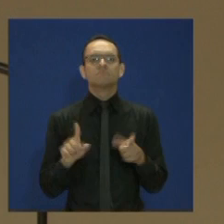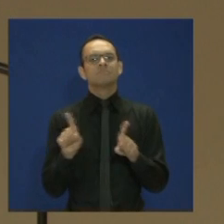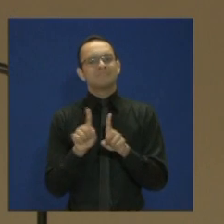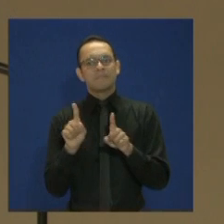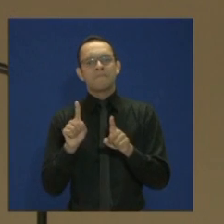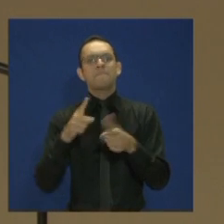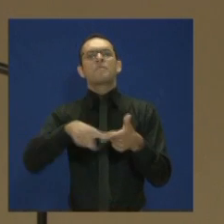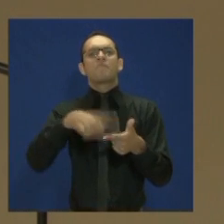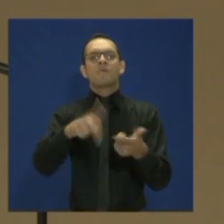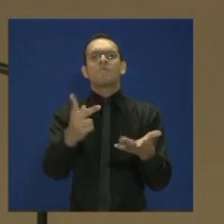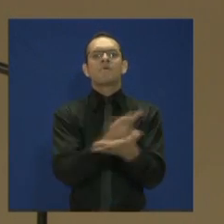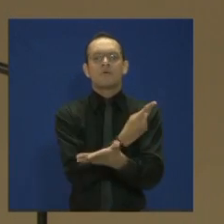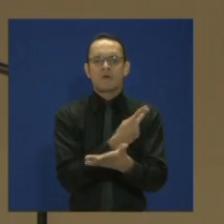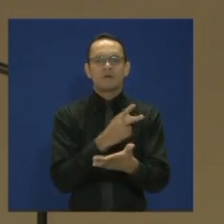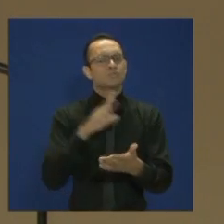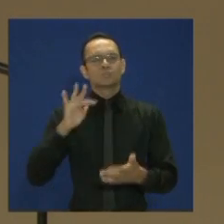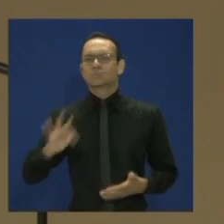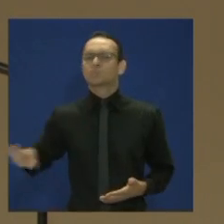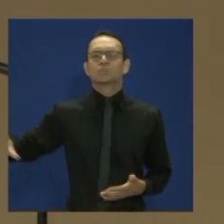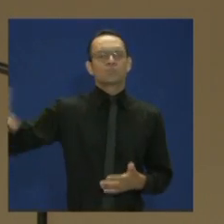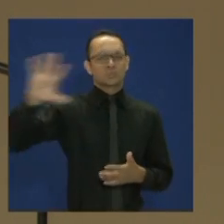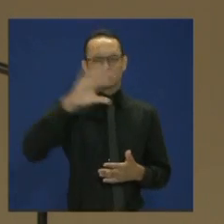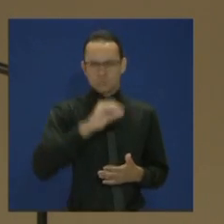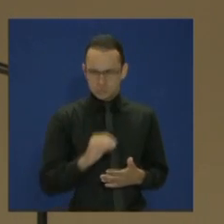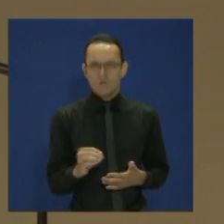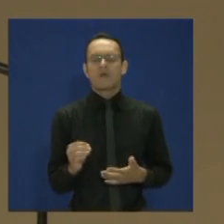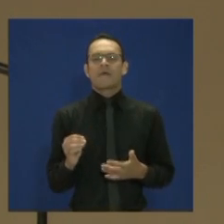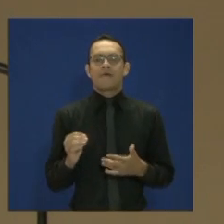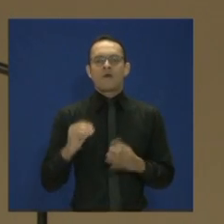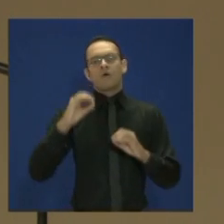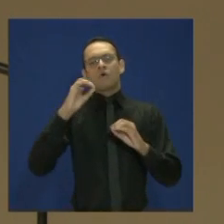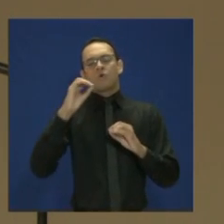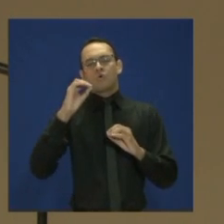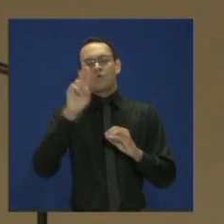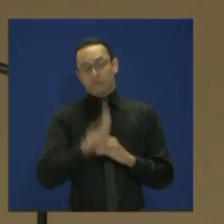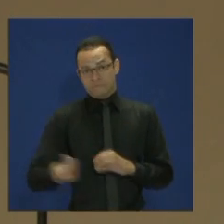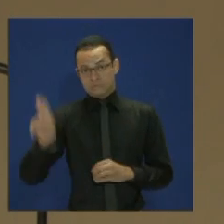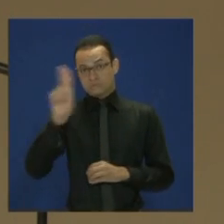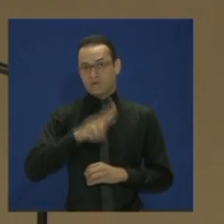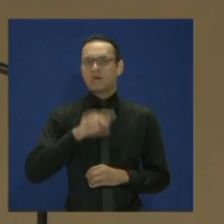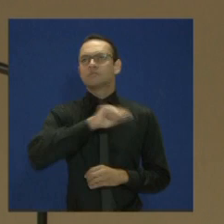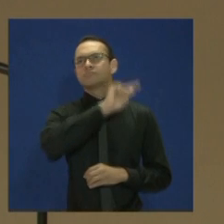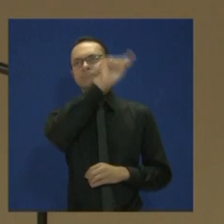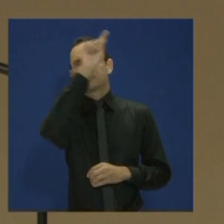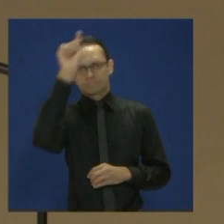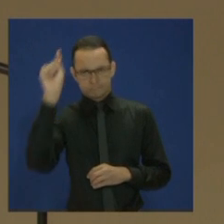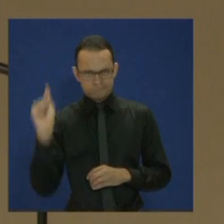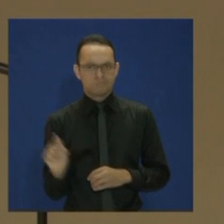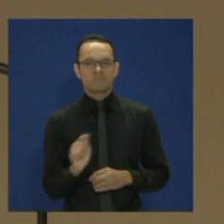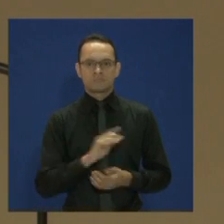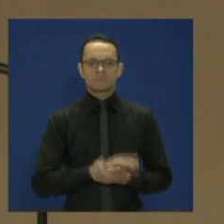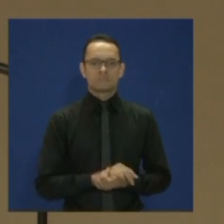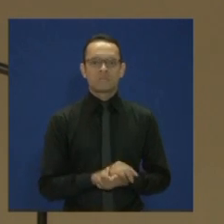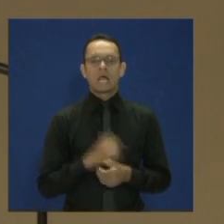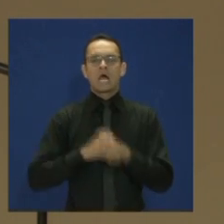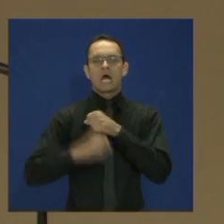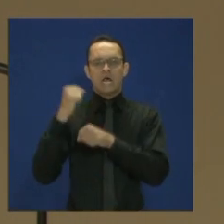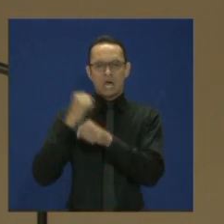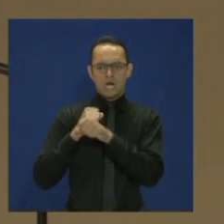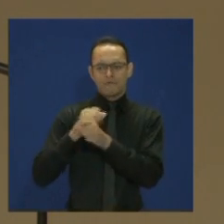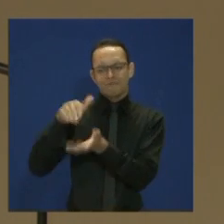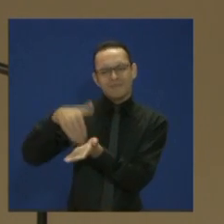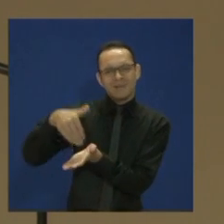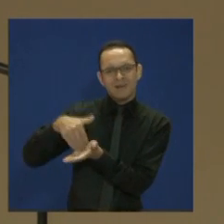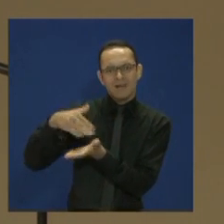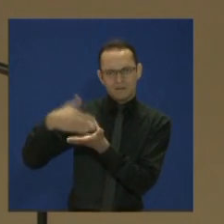duramente as universidades federais. A aprovação, no ano passado, no final do ano passado, de um novo regime fiscal